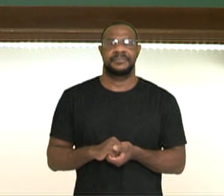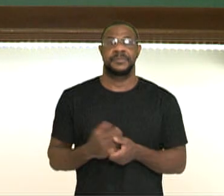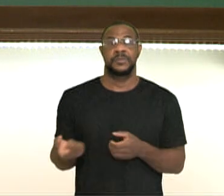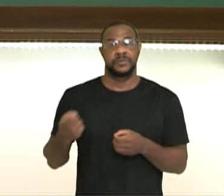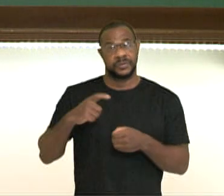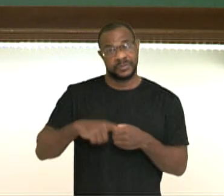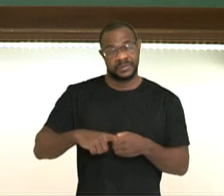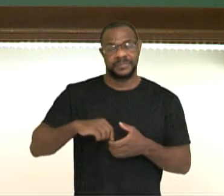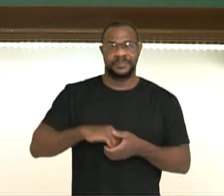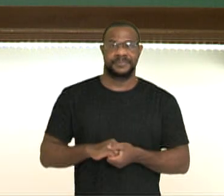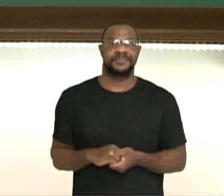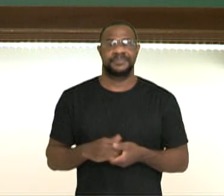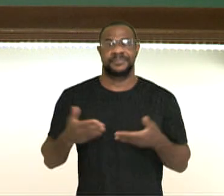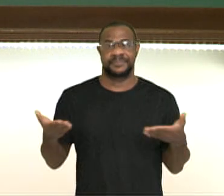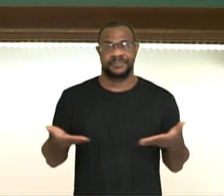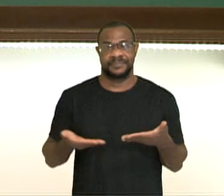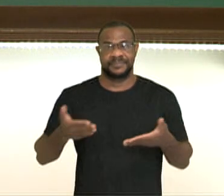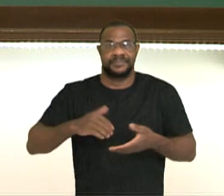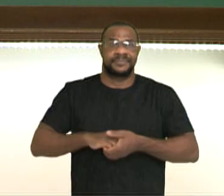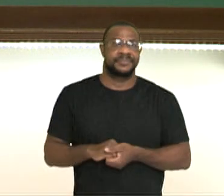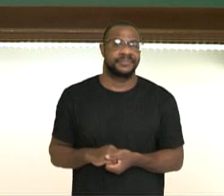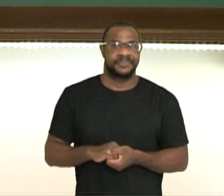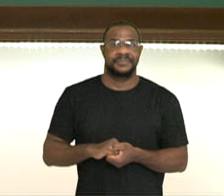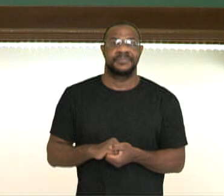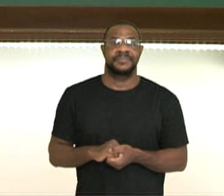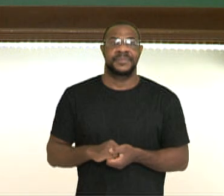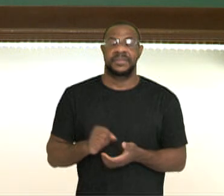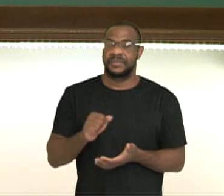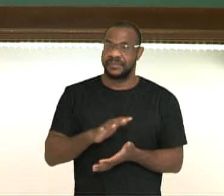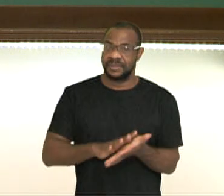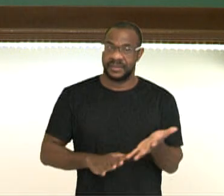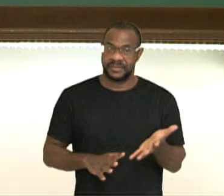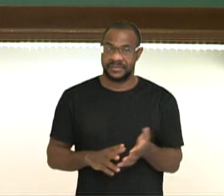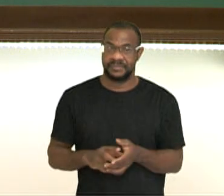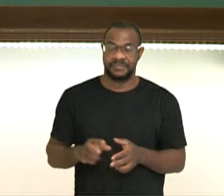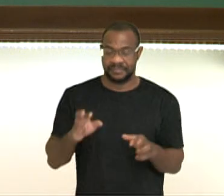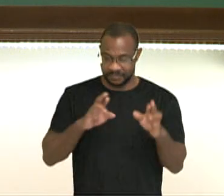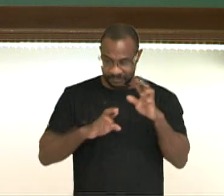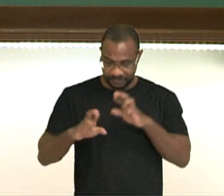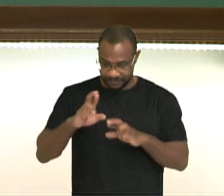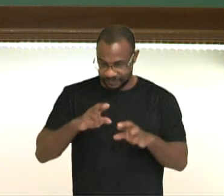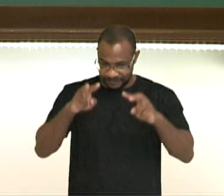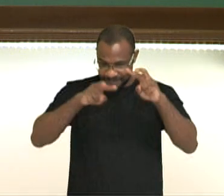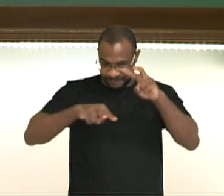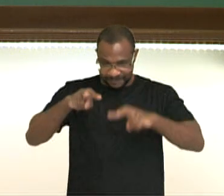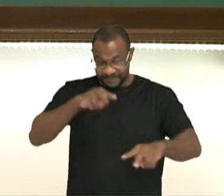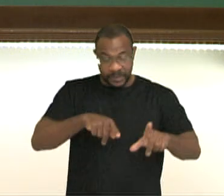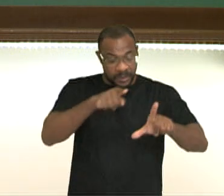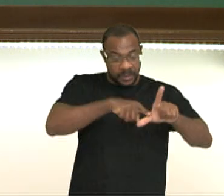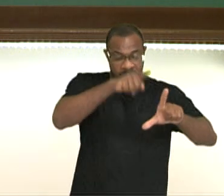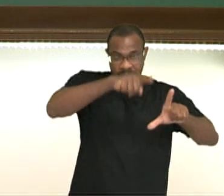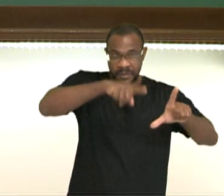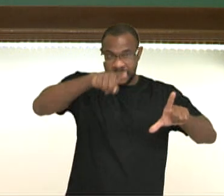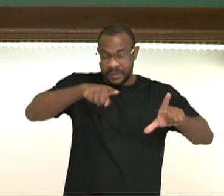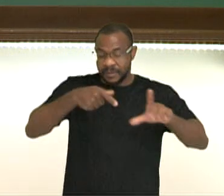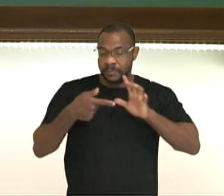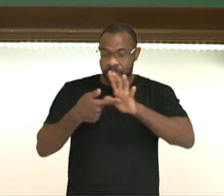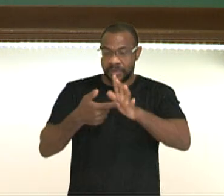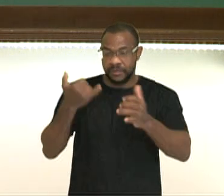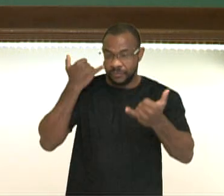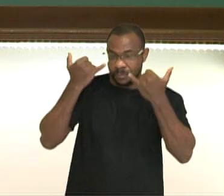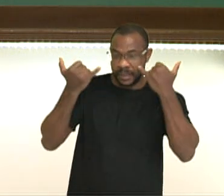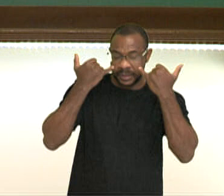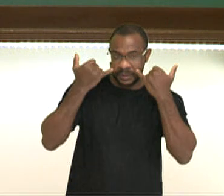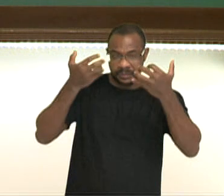Retornamos com a correção ali do exercício, análise que fizemos, considerando o gráfico que trazia alguns índices para nós.